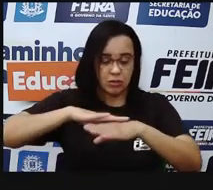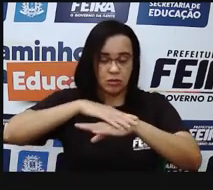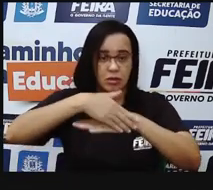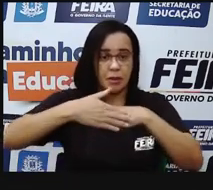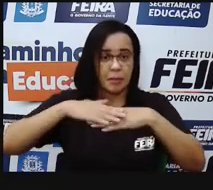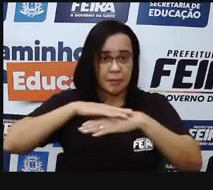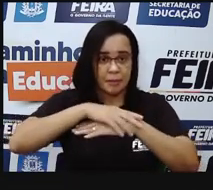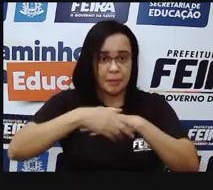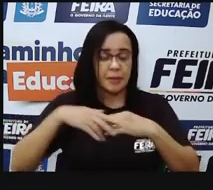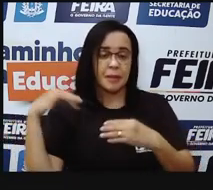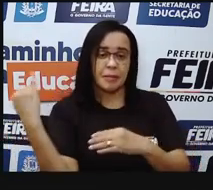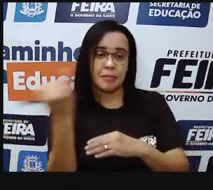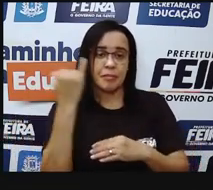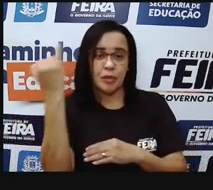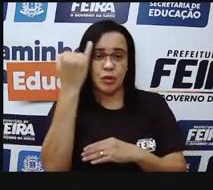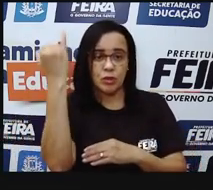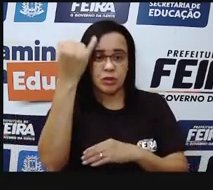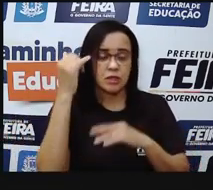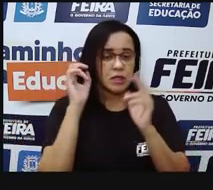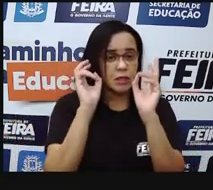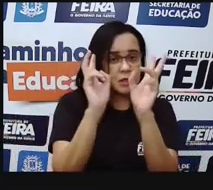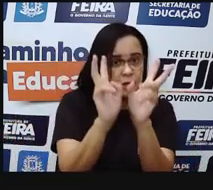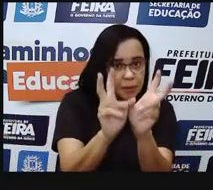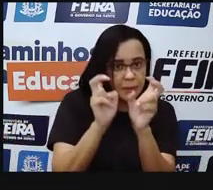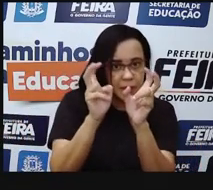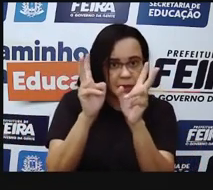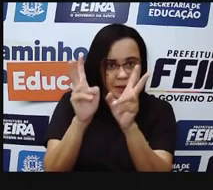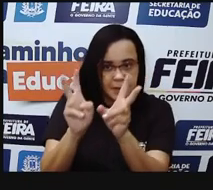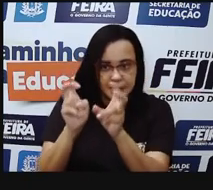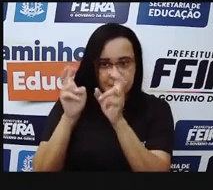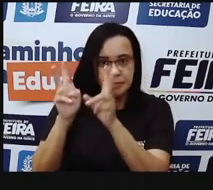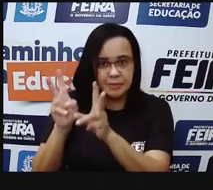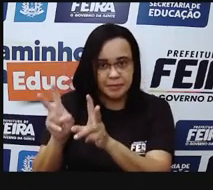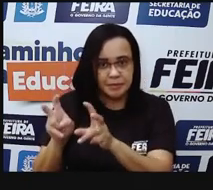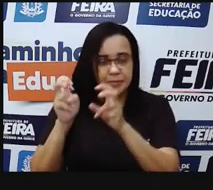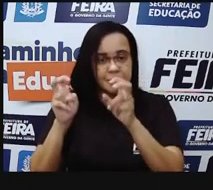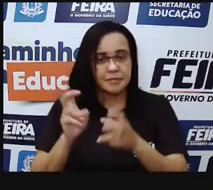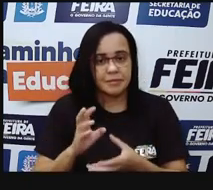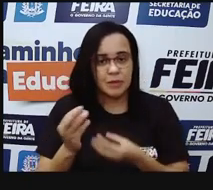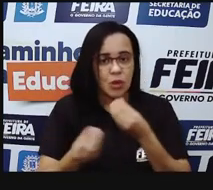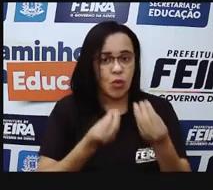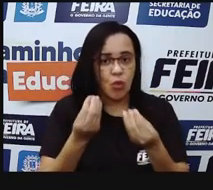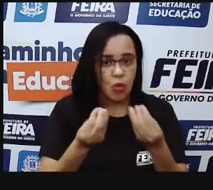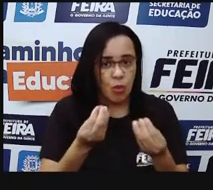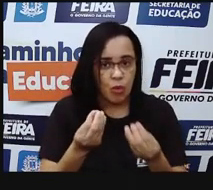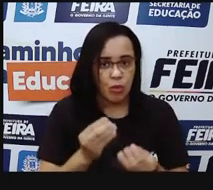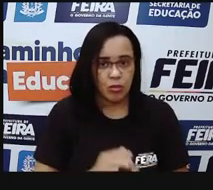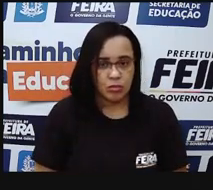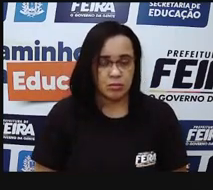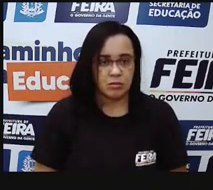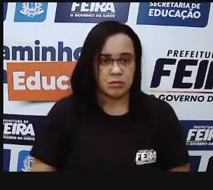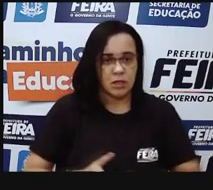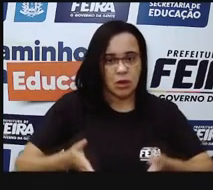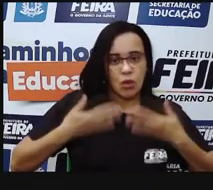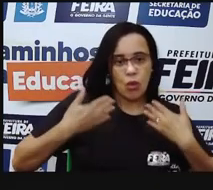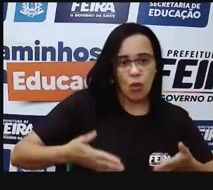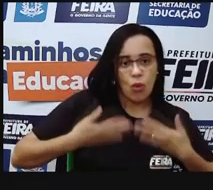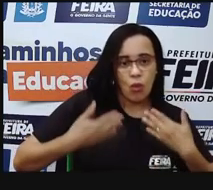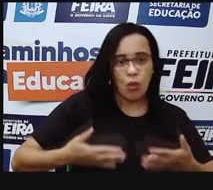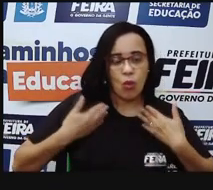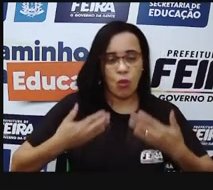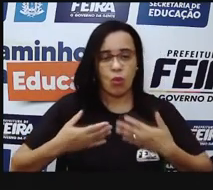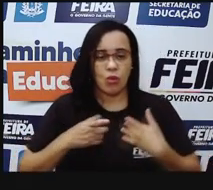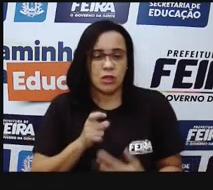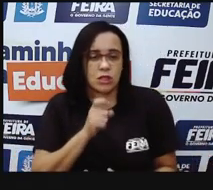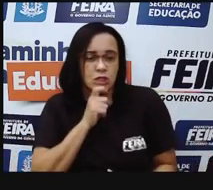ser importantes para a gente perceber, perceber as cócegas, ser prurido, então, calor, frio, dor.